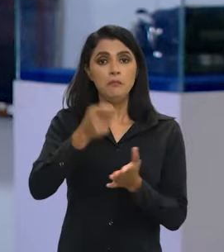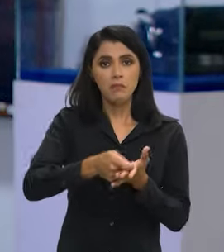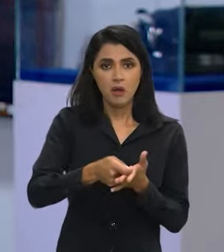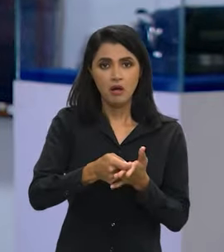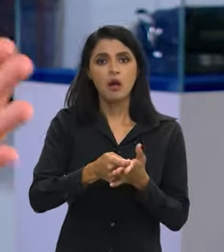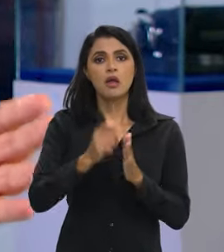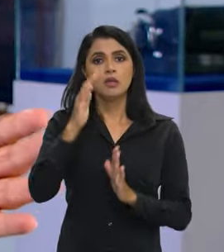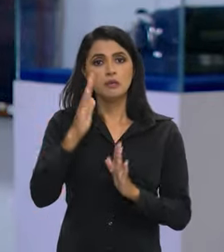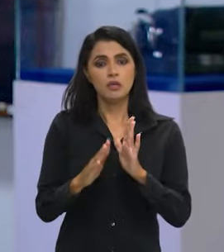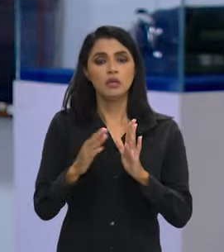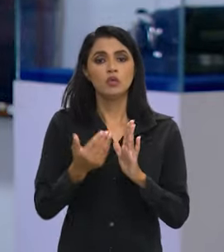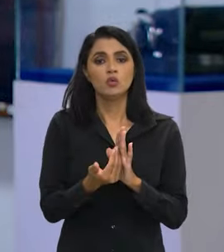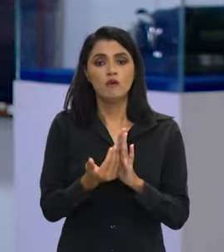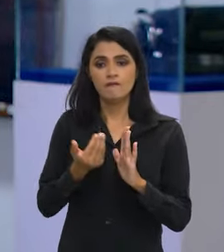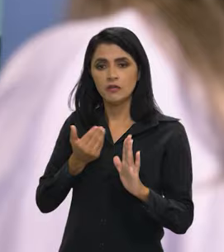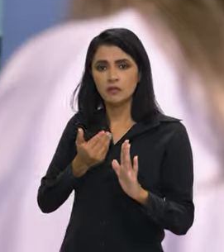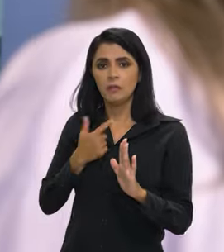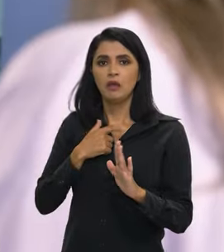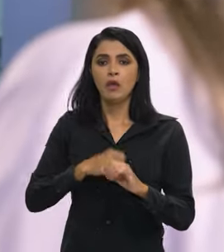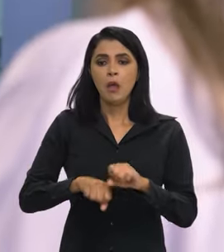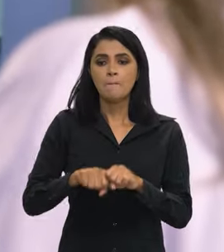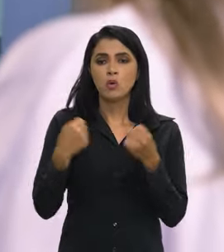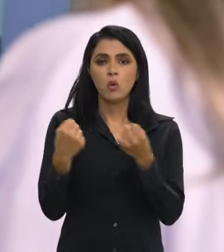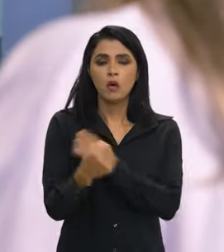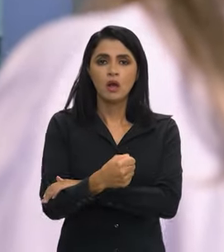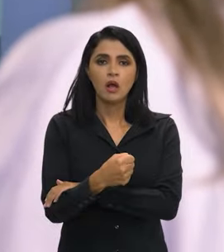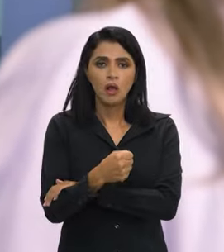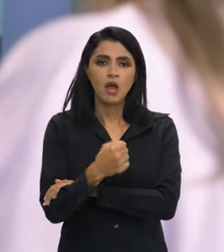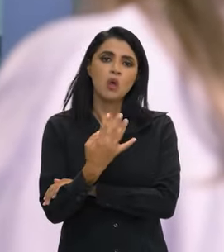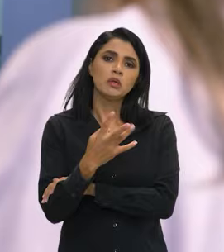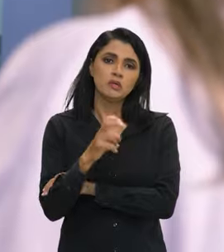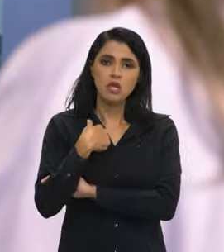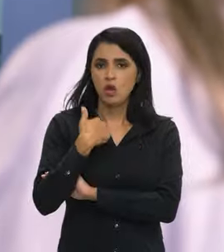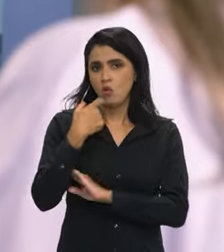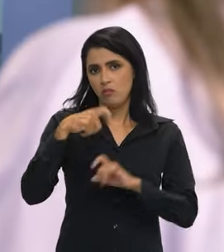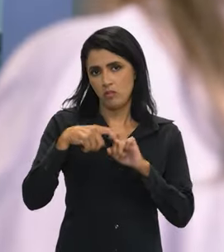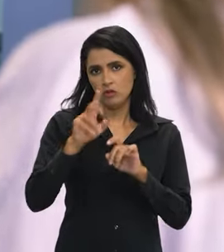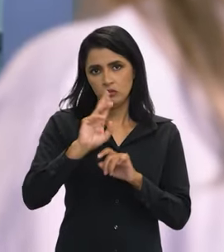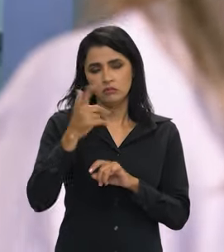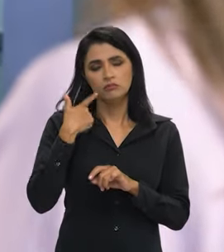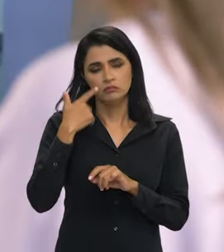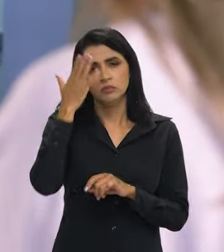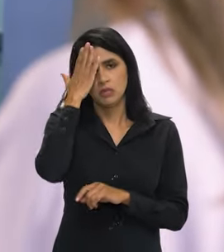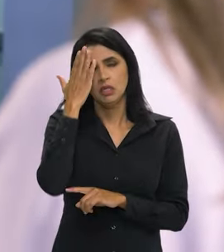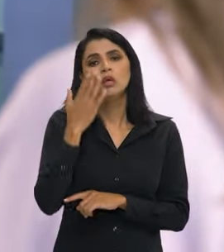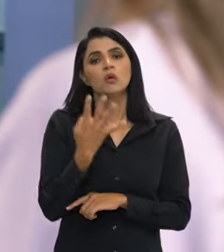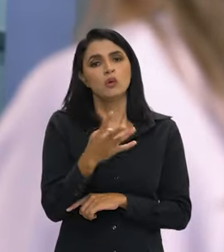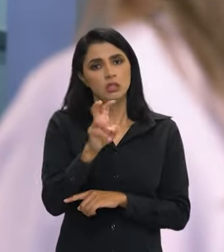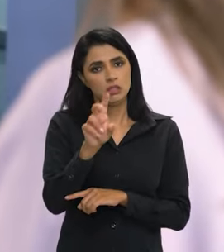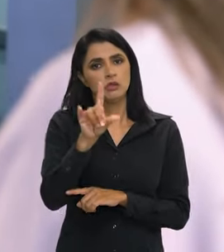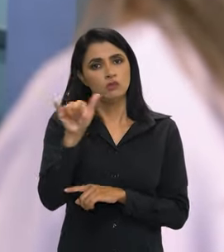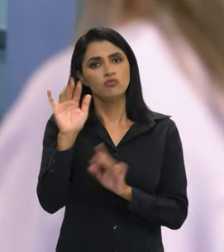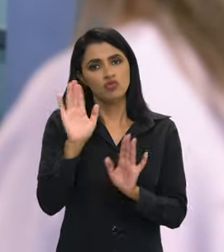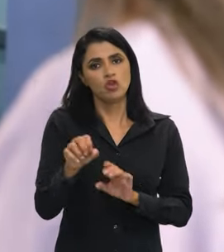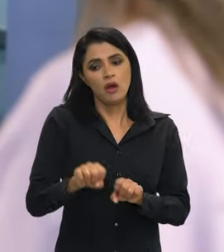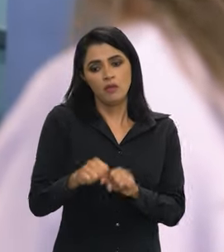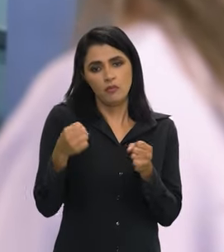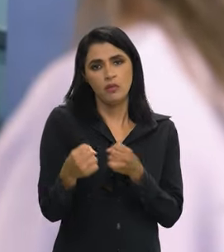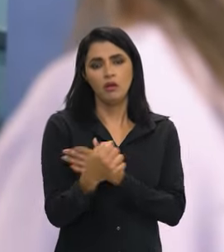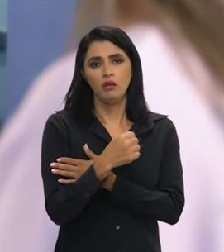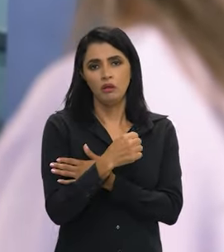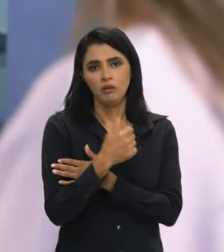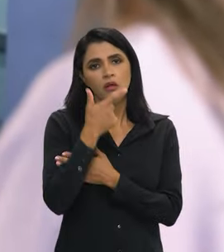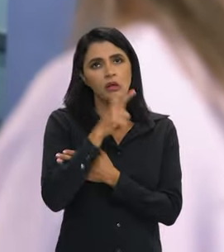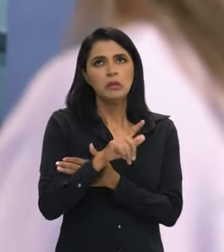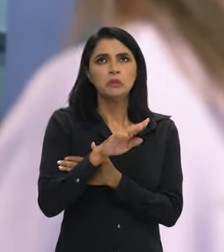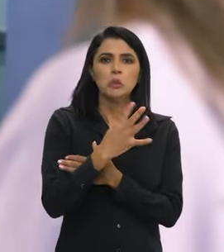não só o período de afastamento. Então, quebrou um braço. Normalmente são 45... Eu não sou médico, mas sei. São 45 dias, até porque já quebrei.